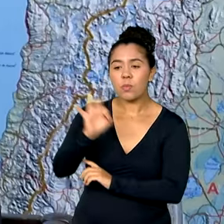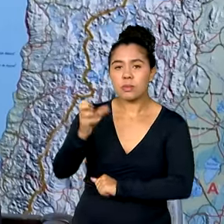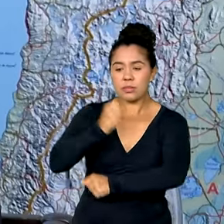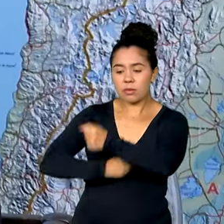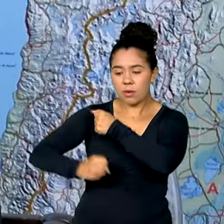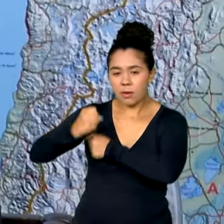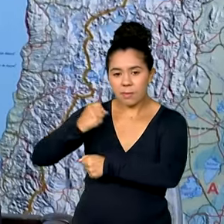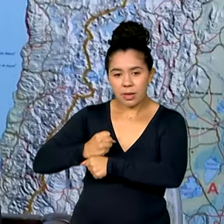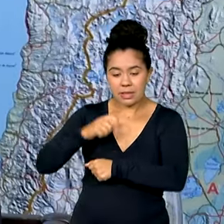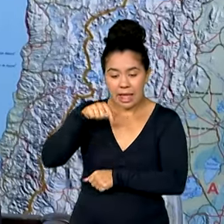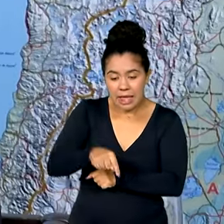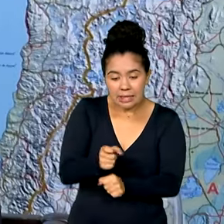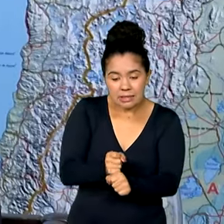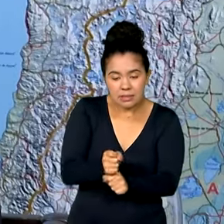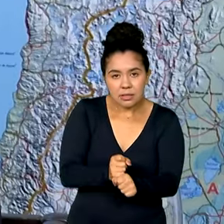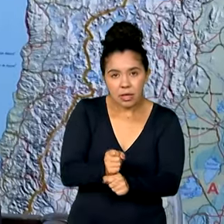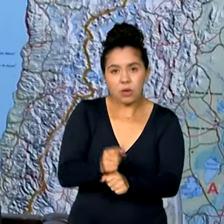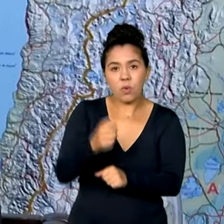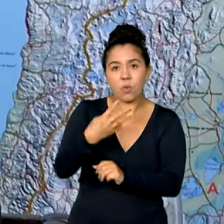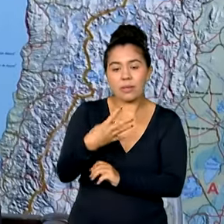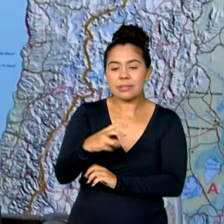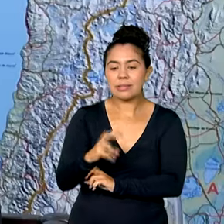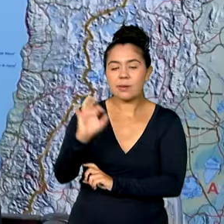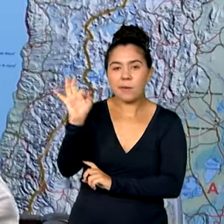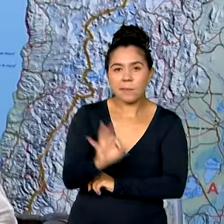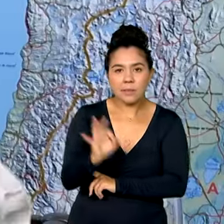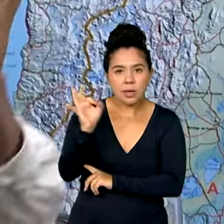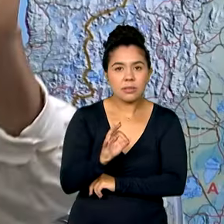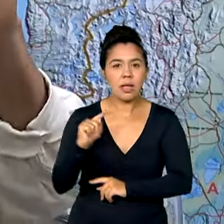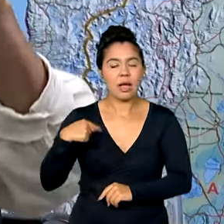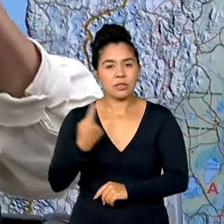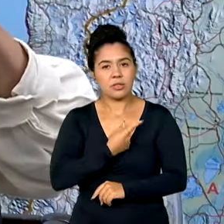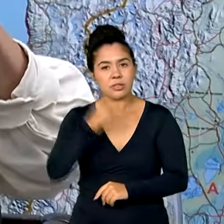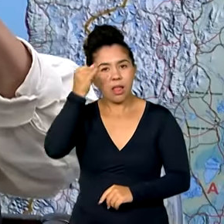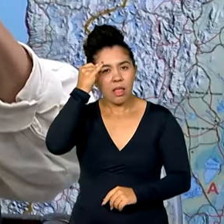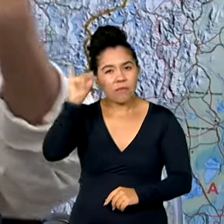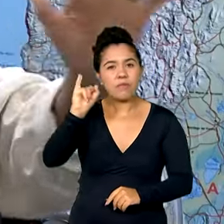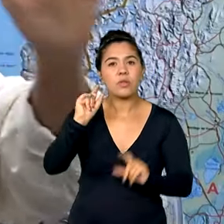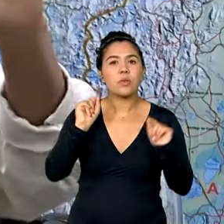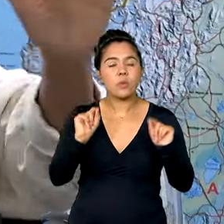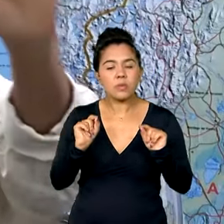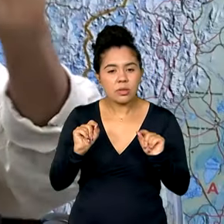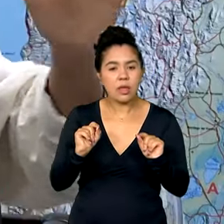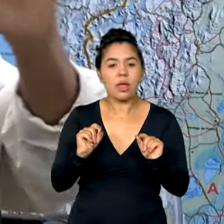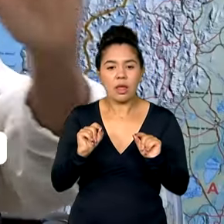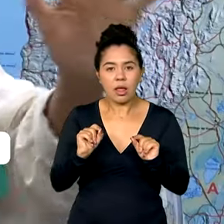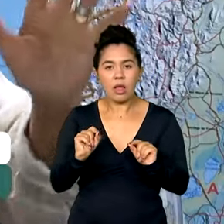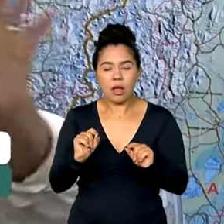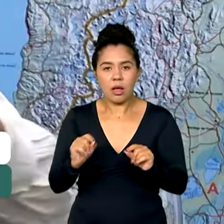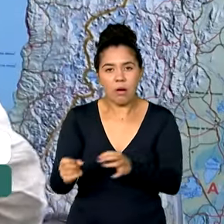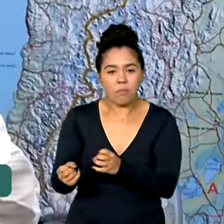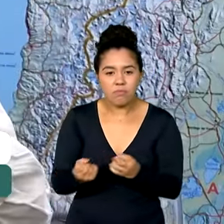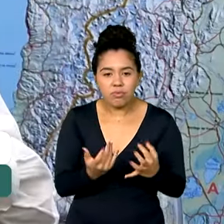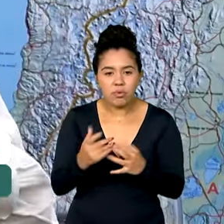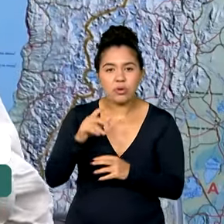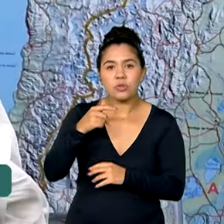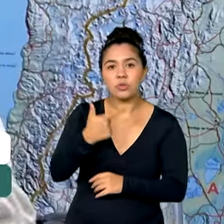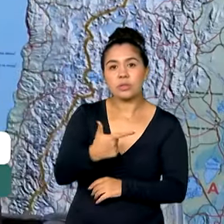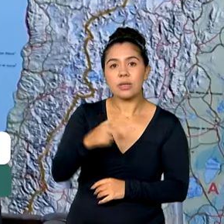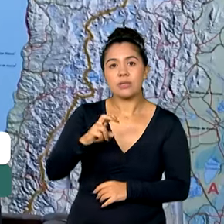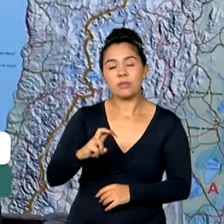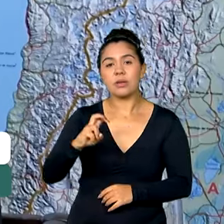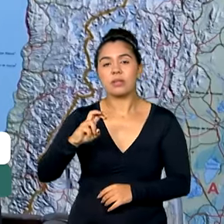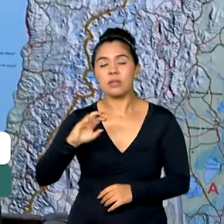% este ano. Evitamos lançar na atmosfera 250 milhões de toneladas de